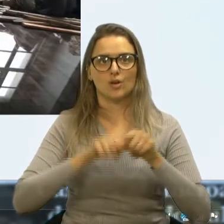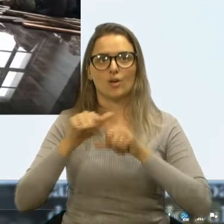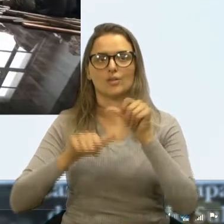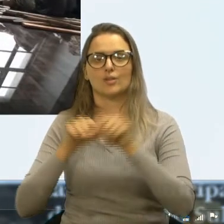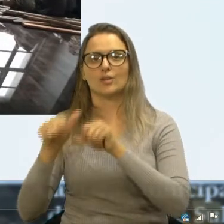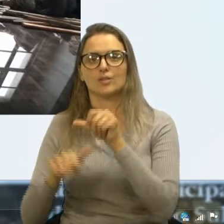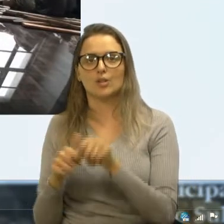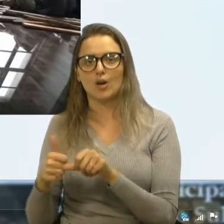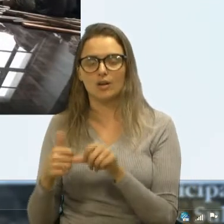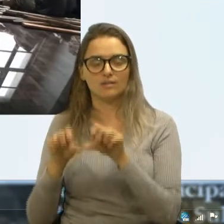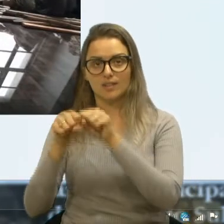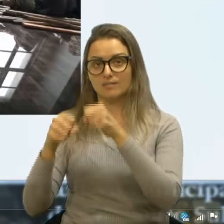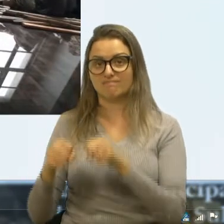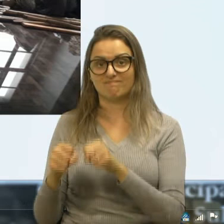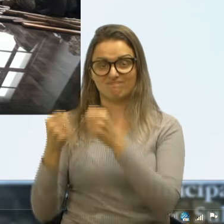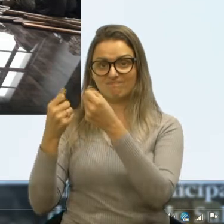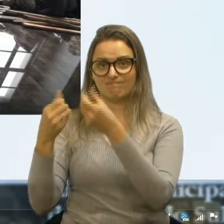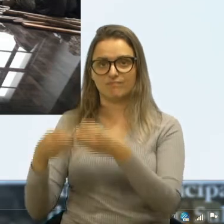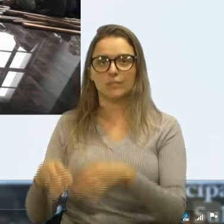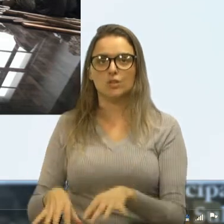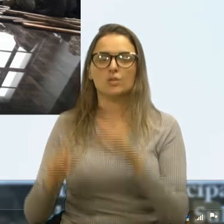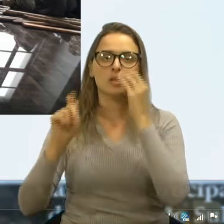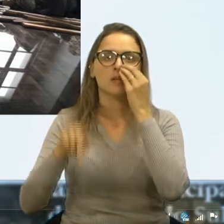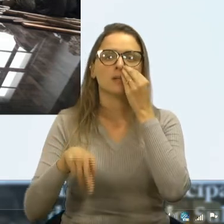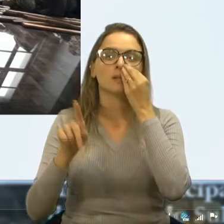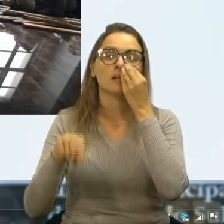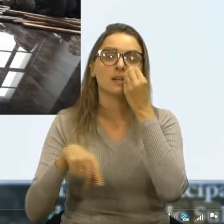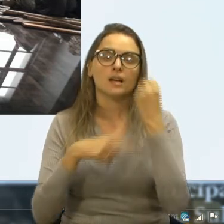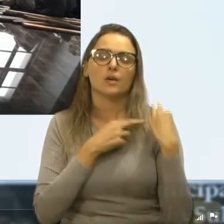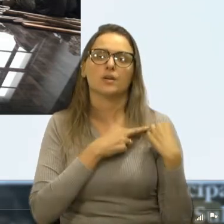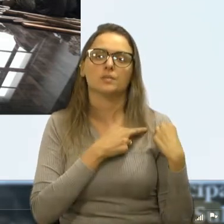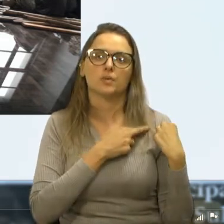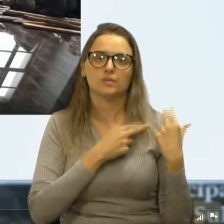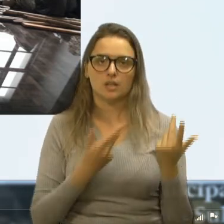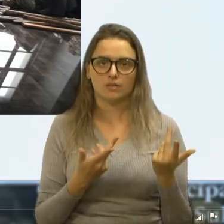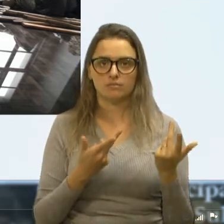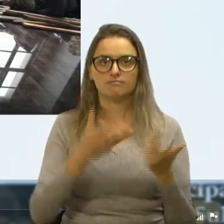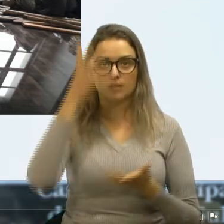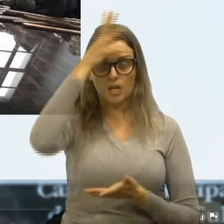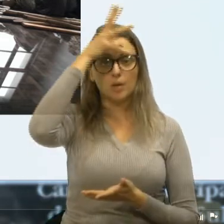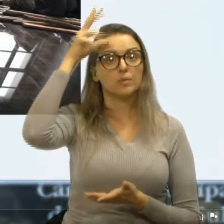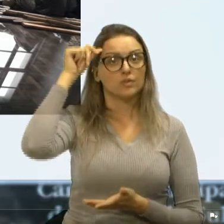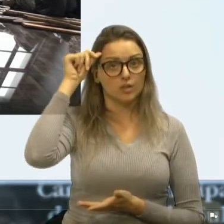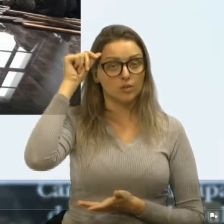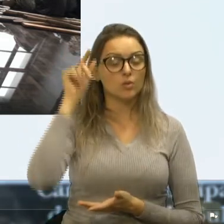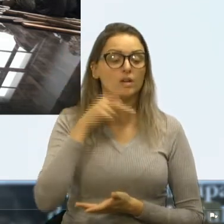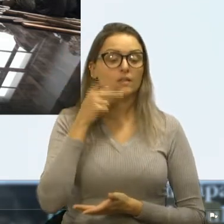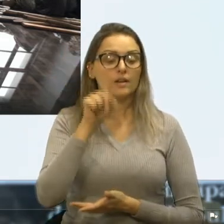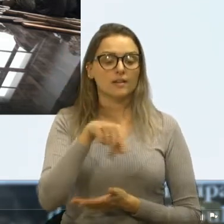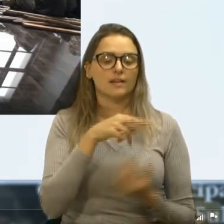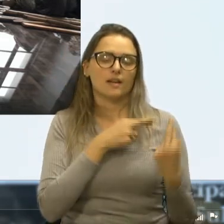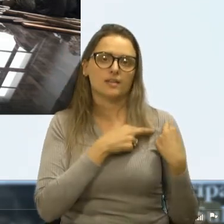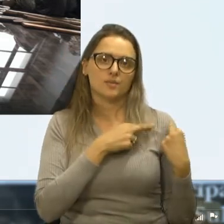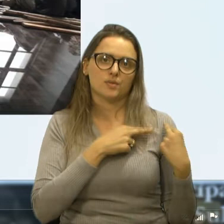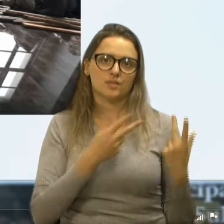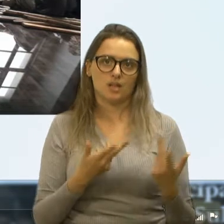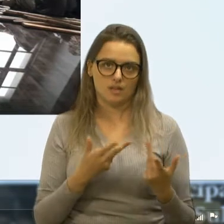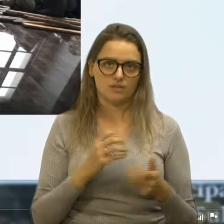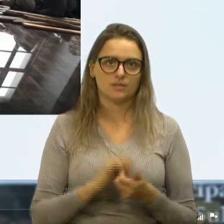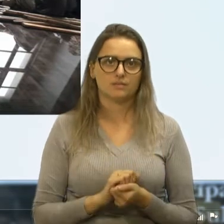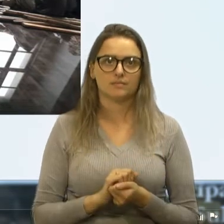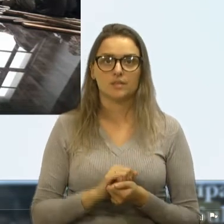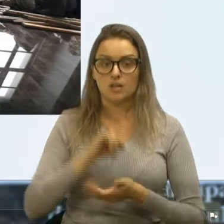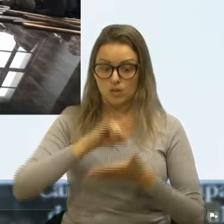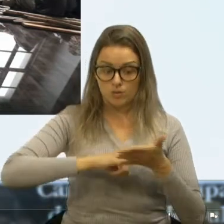ali, aí como é que fica. Quem será responsabilizado? O município está dizendo que o responsável é ele. Estão aqui os